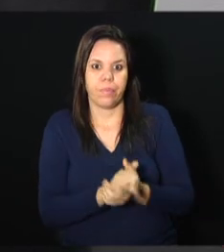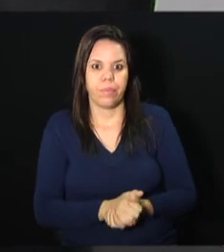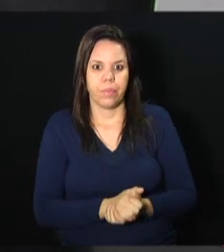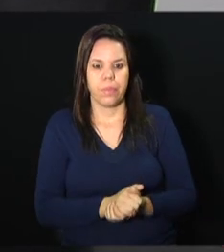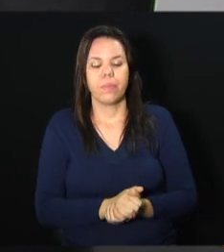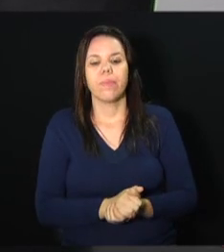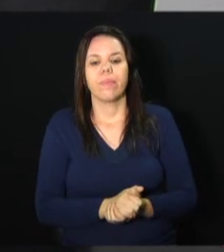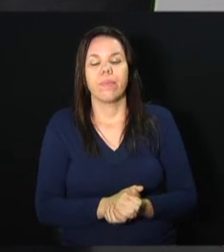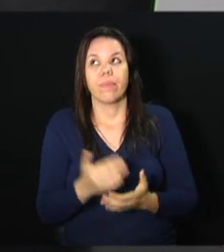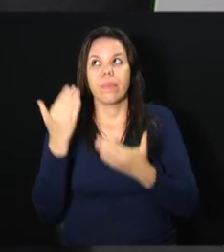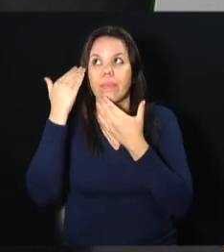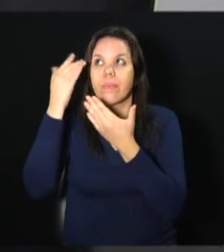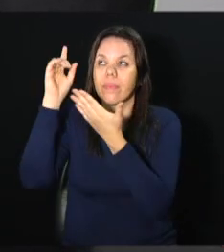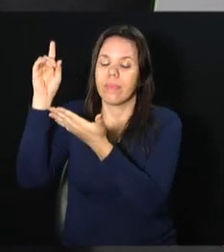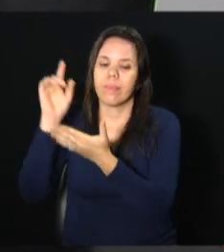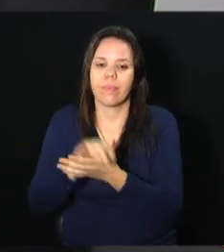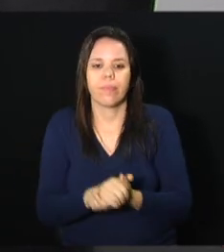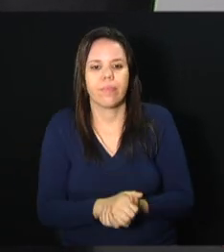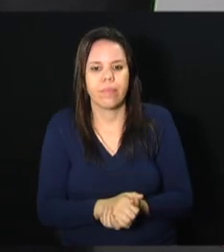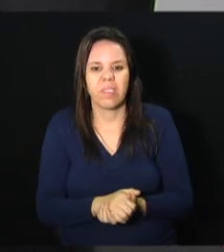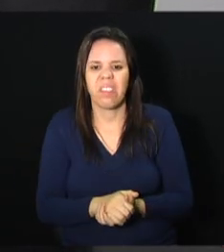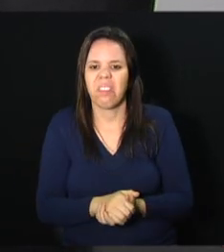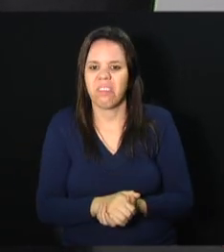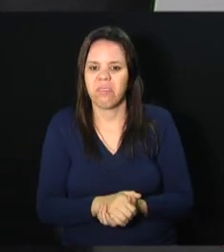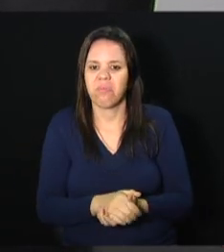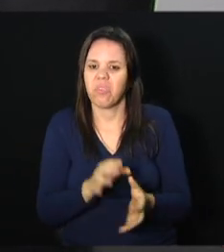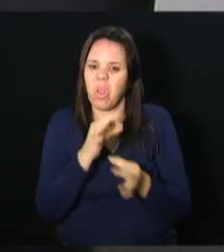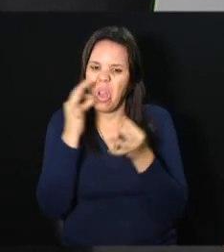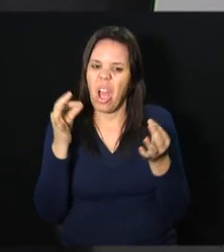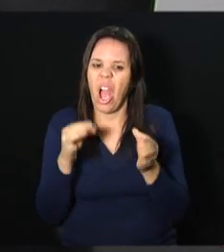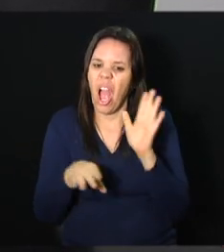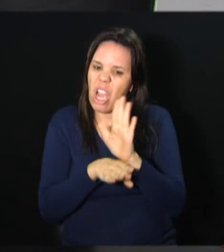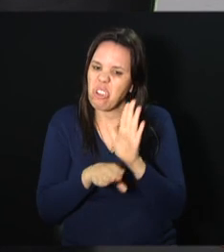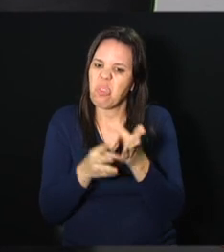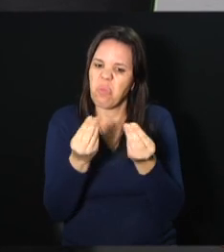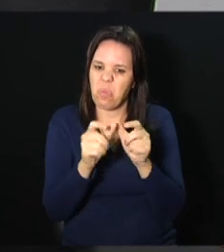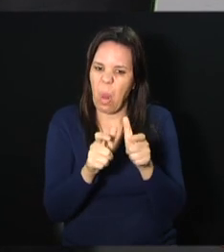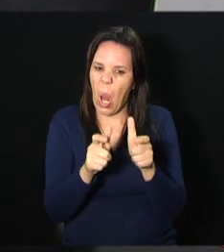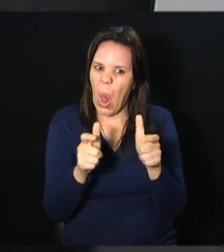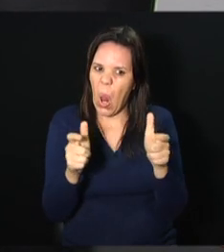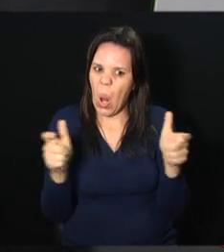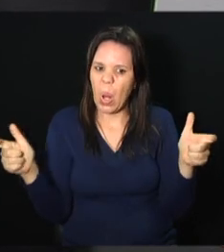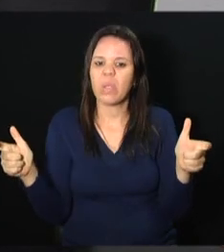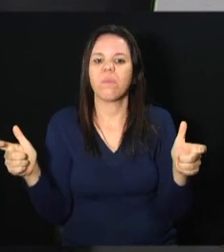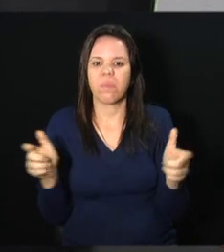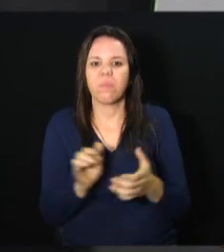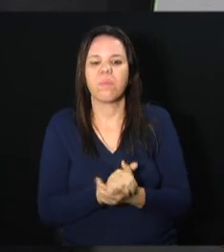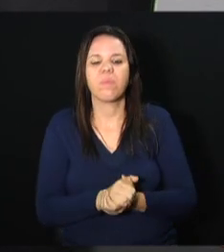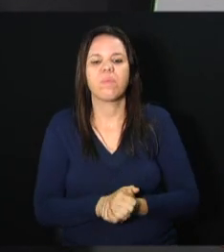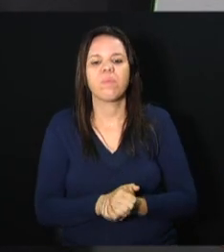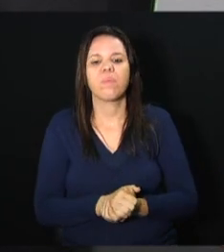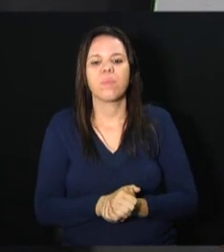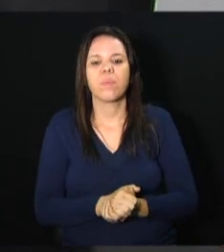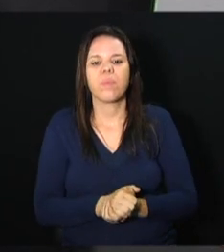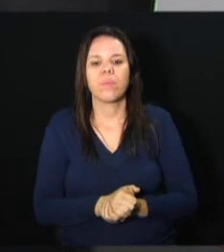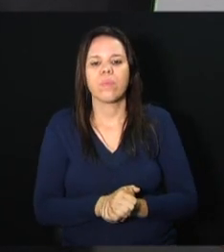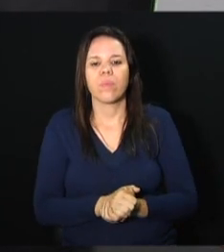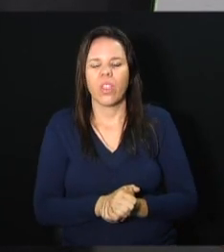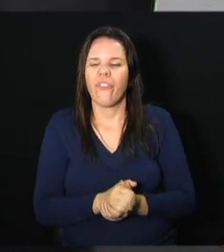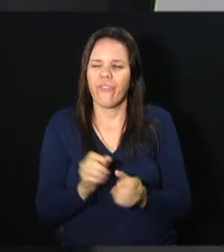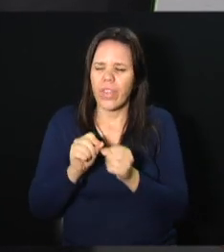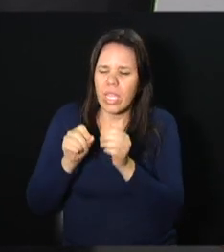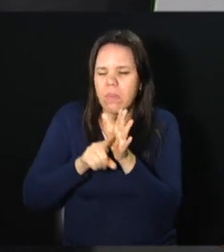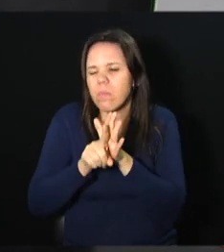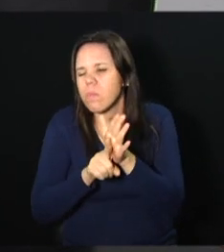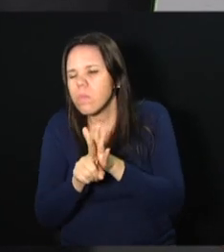E isso, graças a Deus, trouxe bastante crescimento para a gente. Hoje, estamos, ou foi feita uma